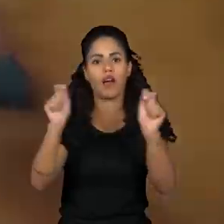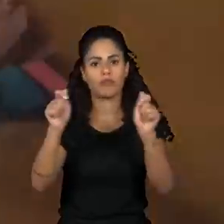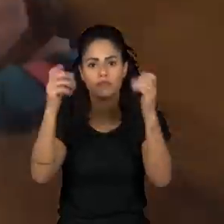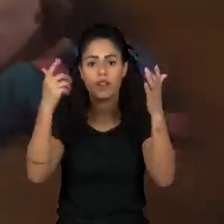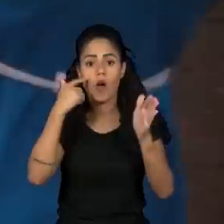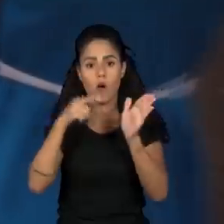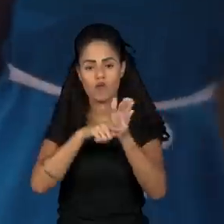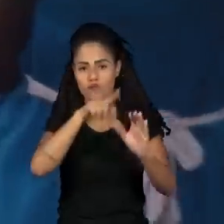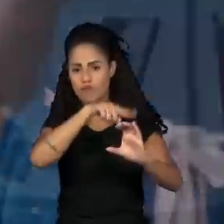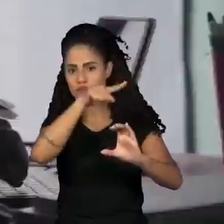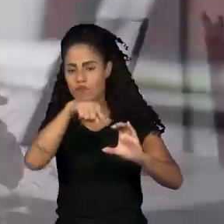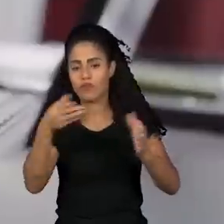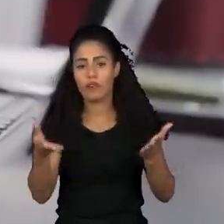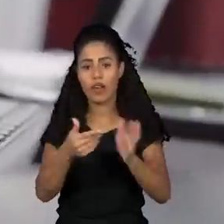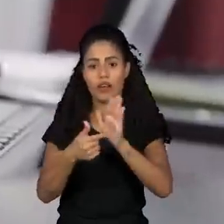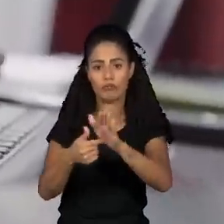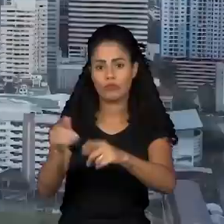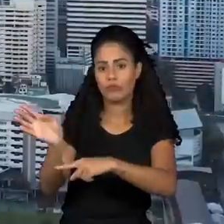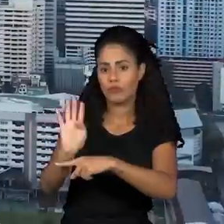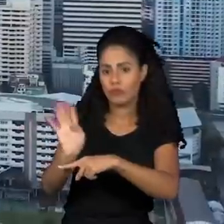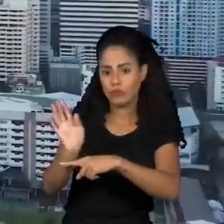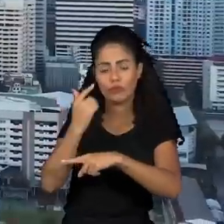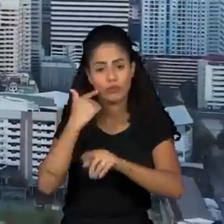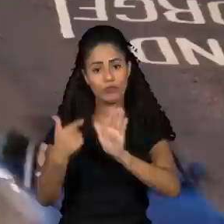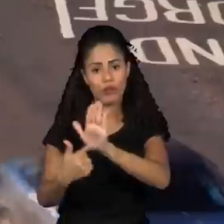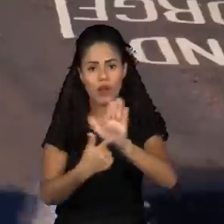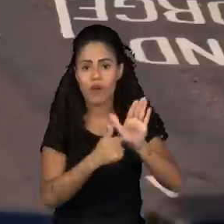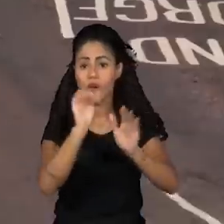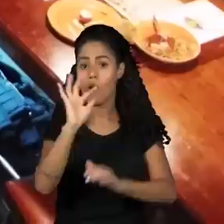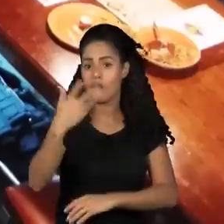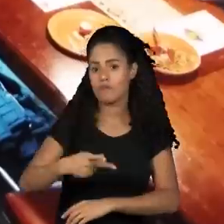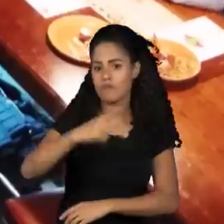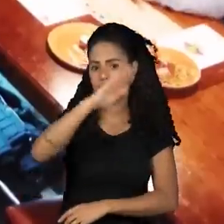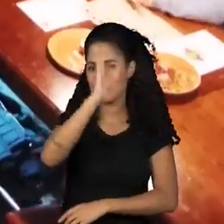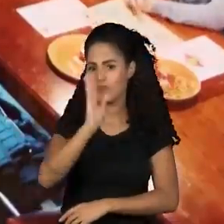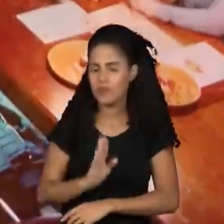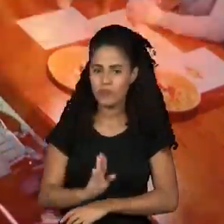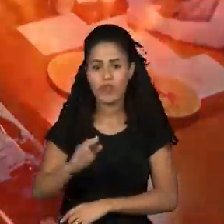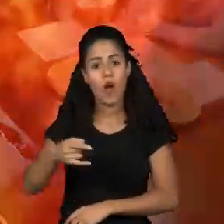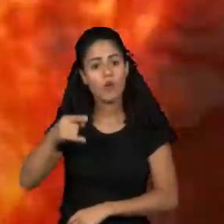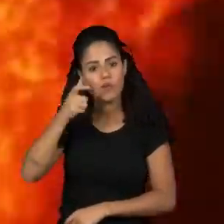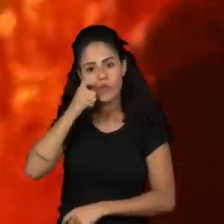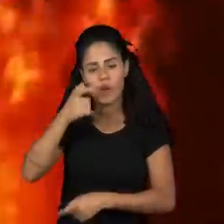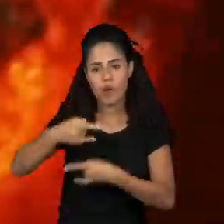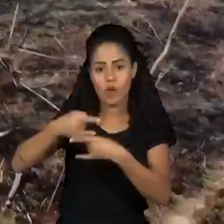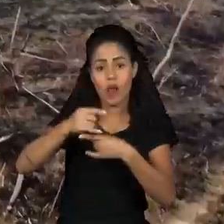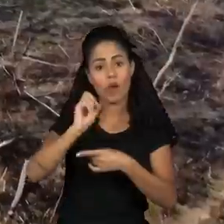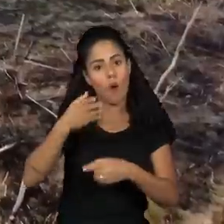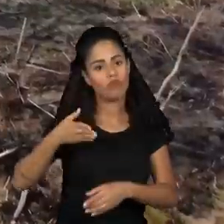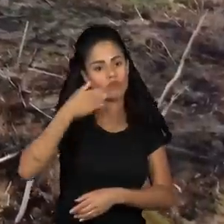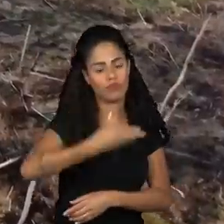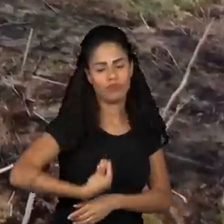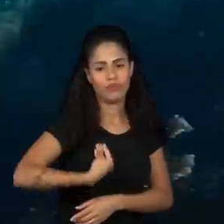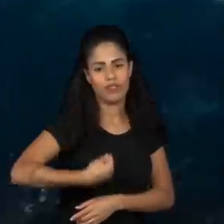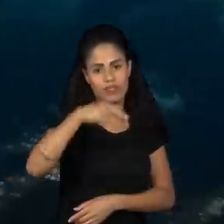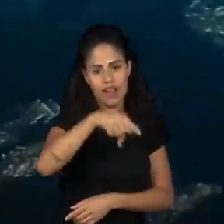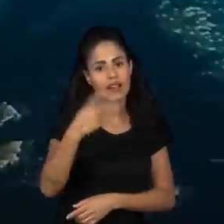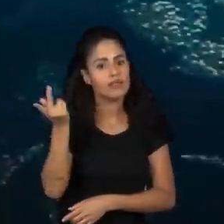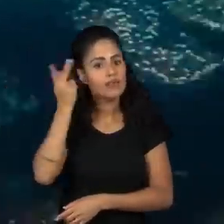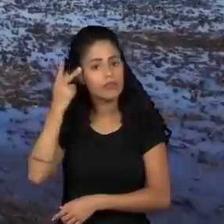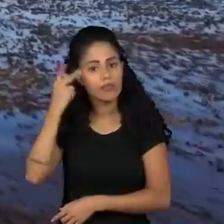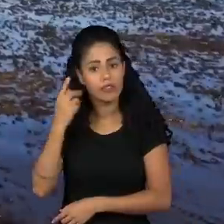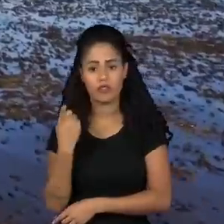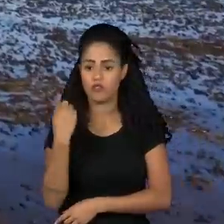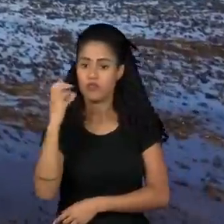científico do mundo, o Science Film Festival, acontece no Brasil, online ou presencial em São Paulo, de